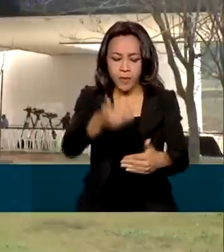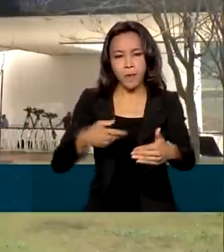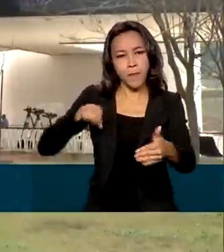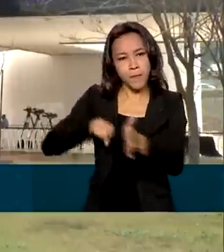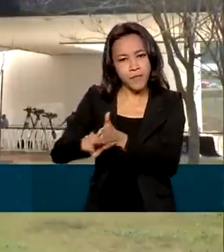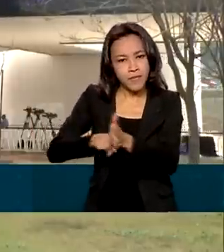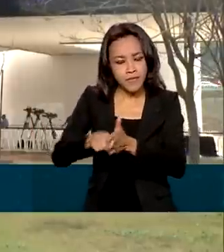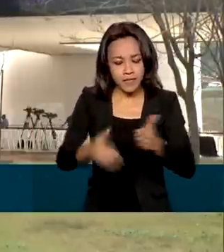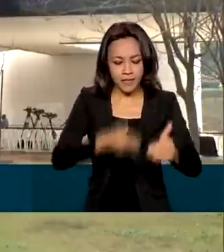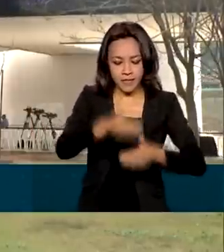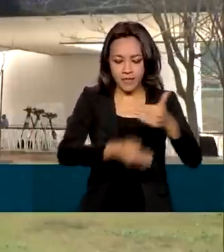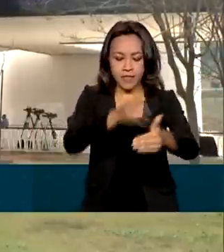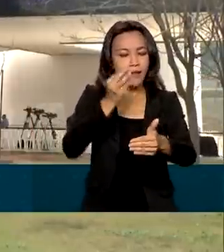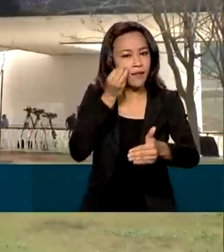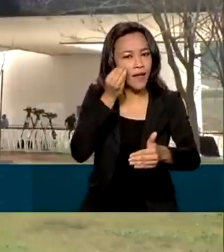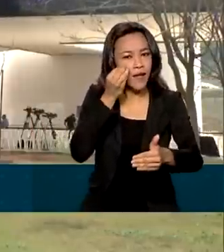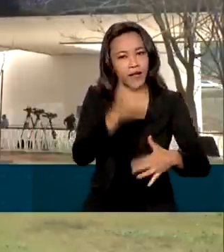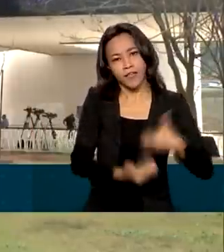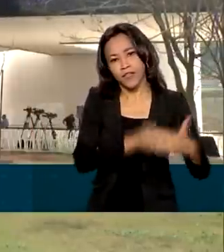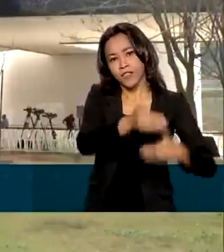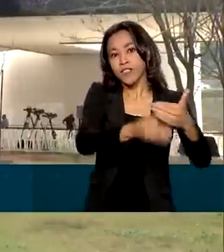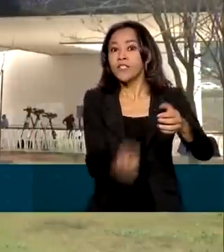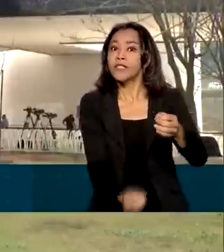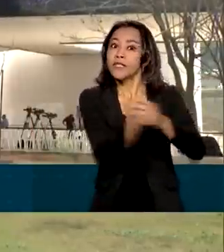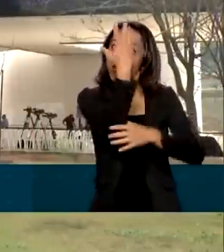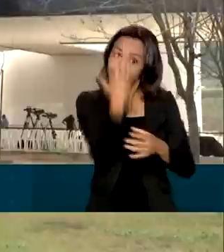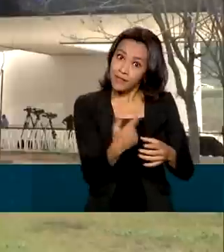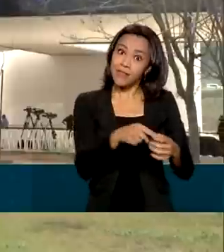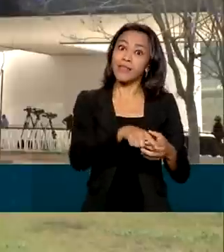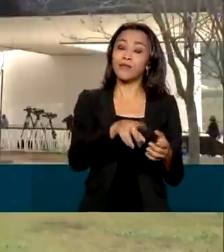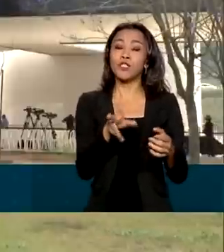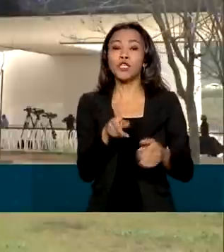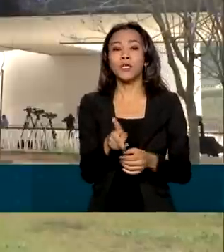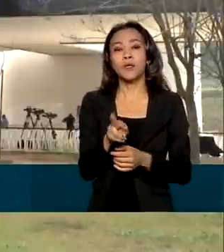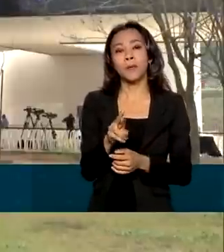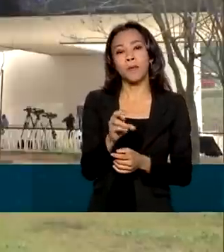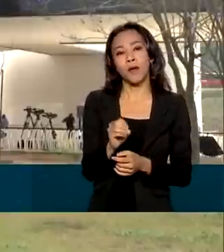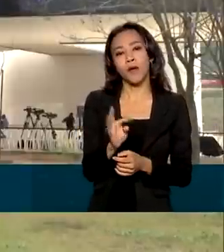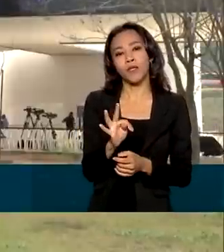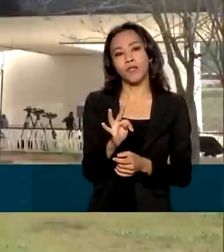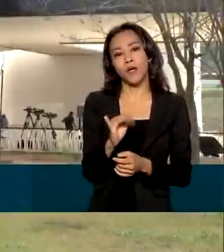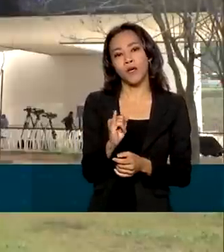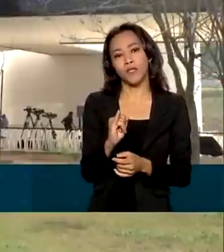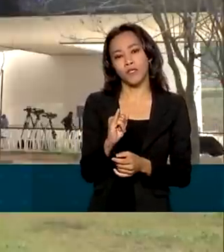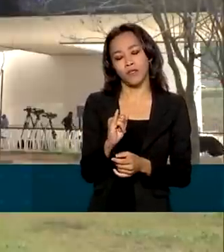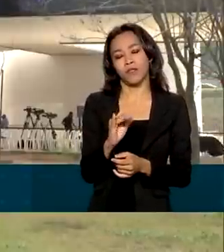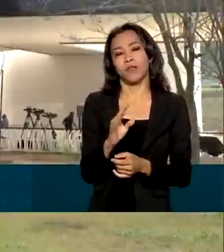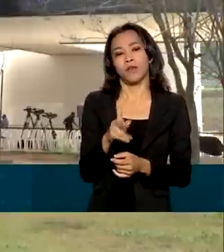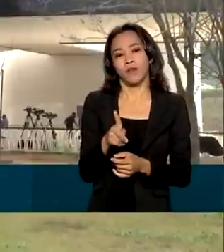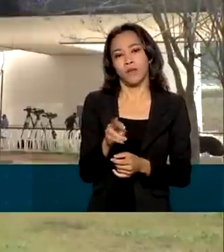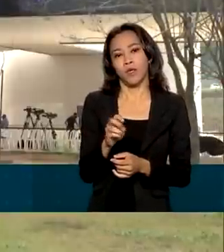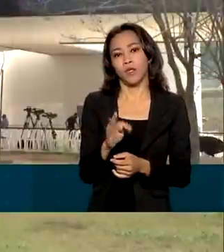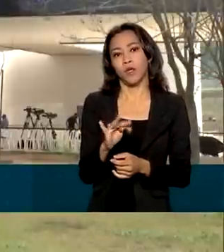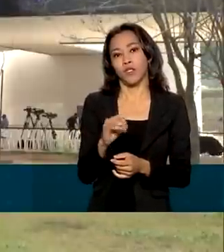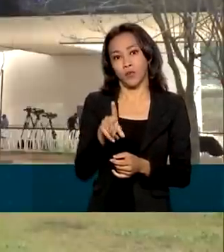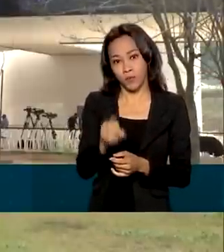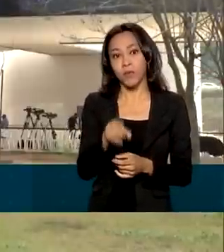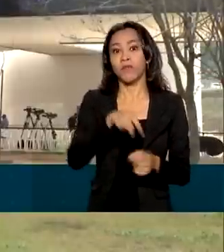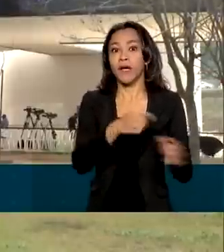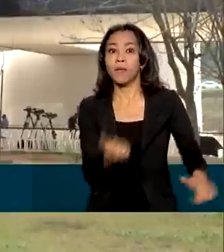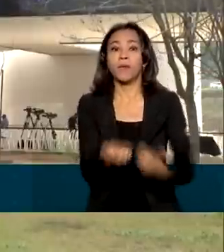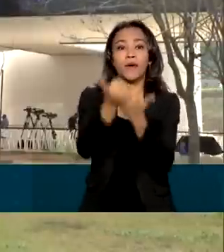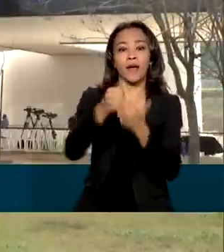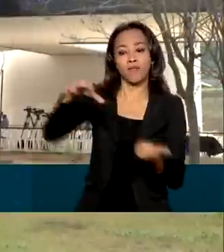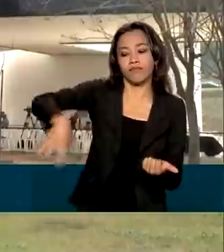pesquisas, os testes com os pacientes, até a criação de protótipos. Além disso, o Centro Nacional de Vacinas vai apoiar grupos de pesquisa, instituições